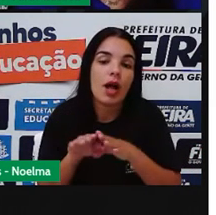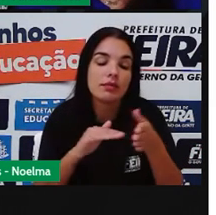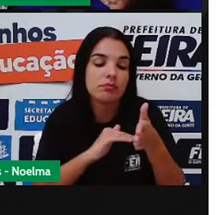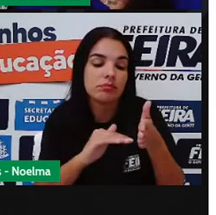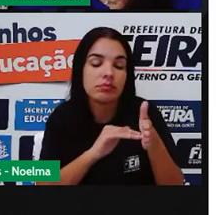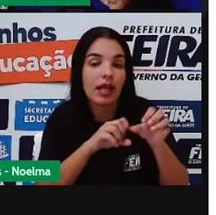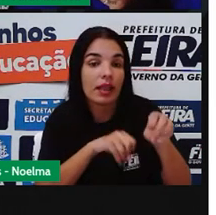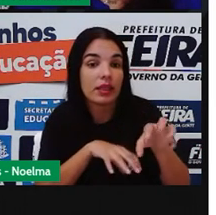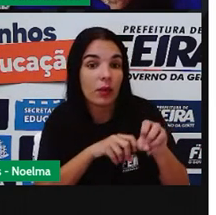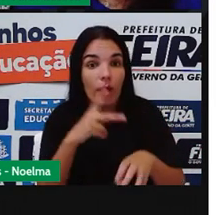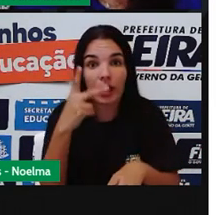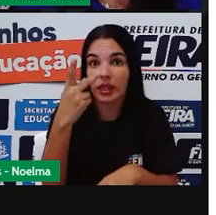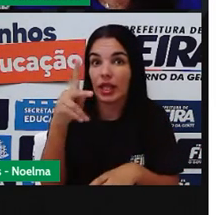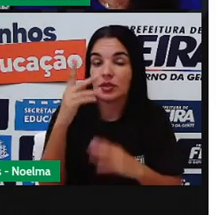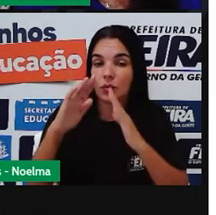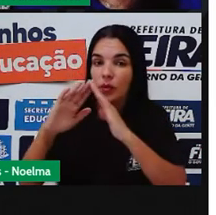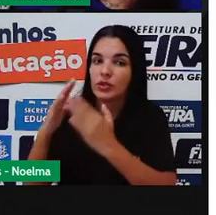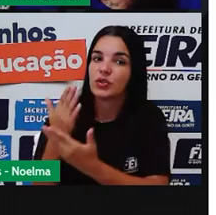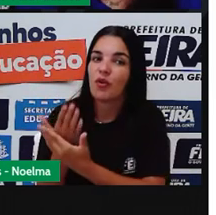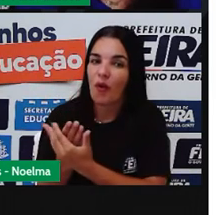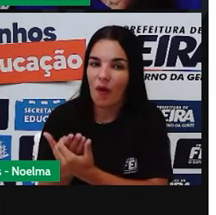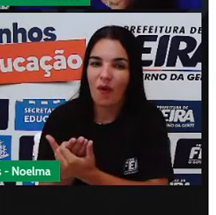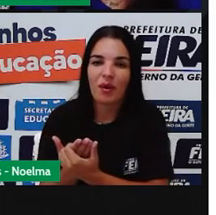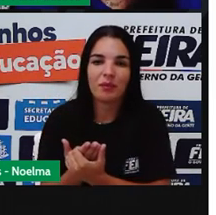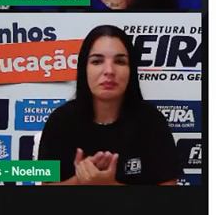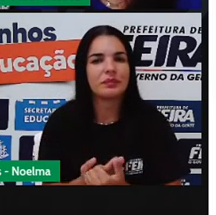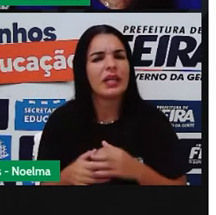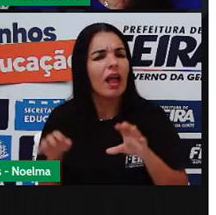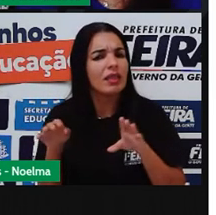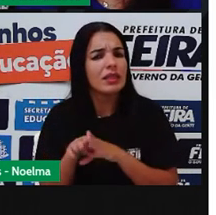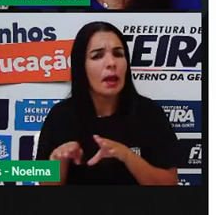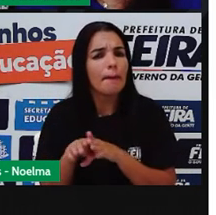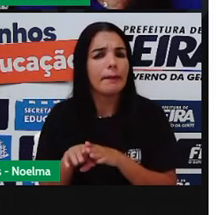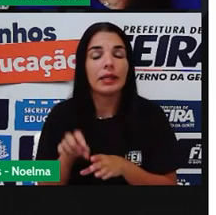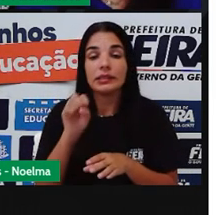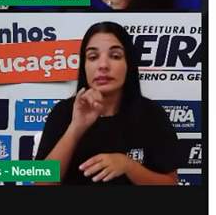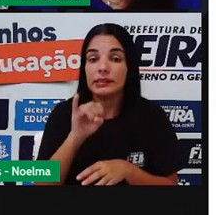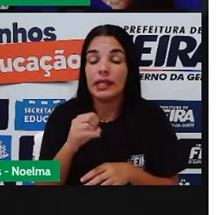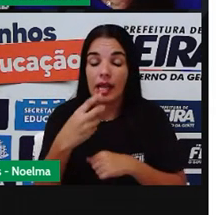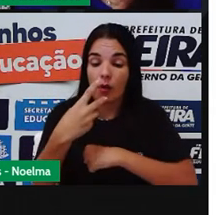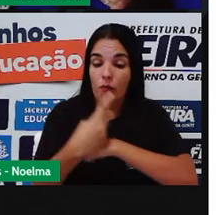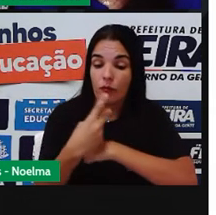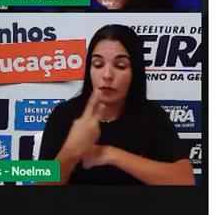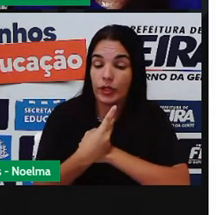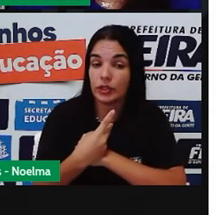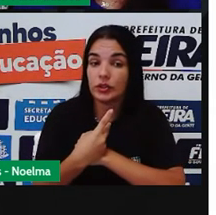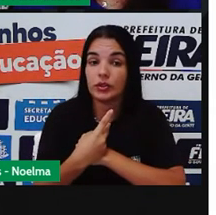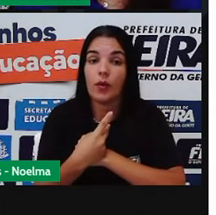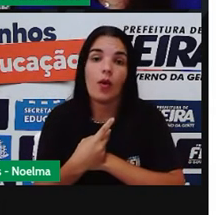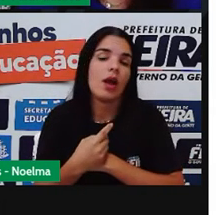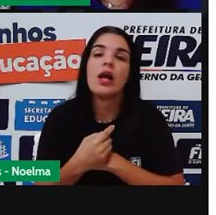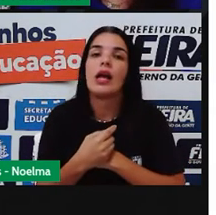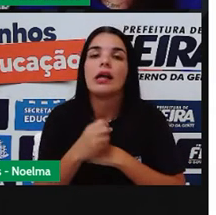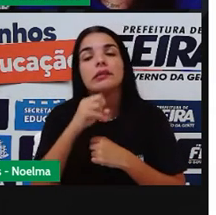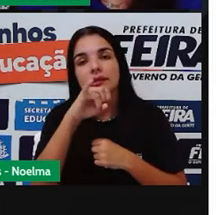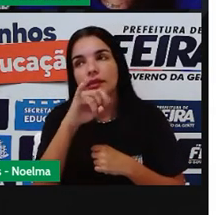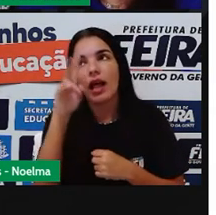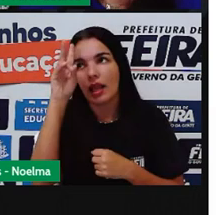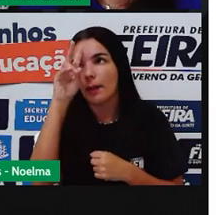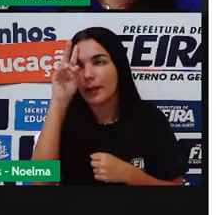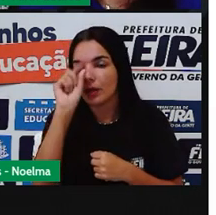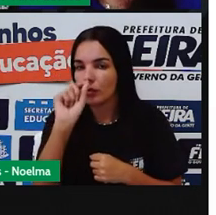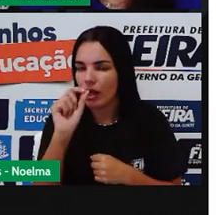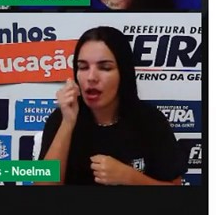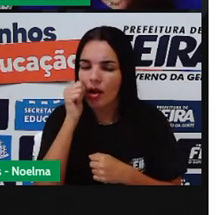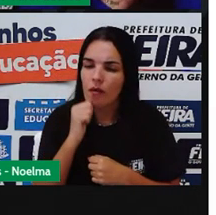Além disso De vocês fazerem essa gravação Lembrando que Aqueles que não tem É